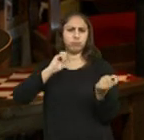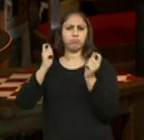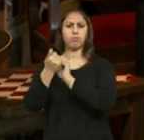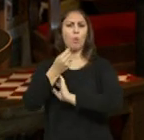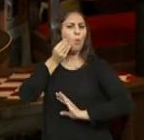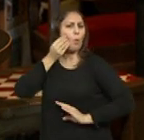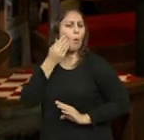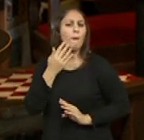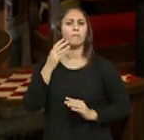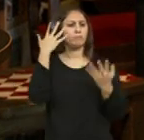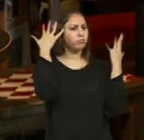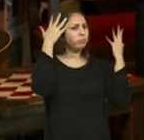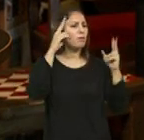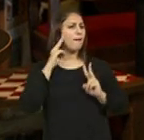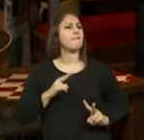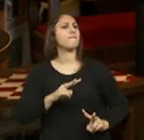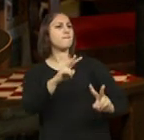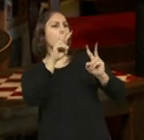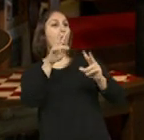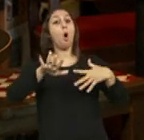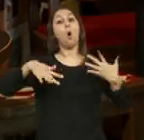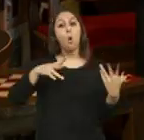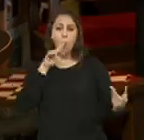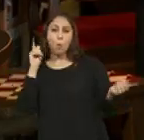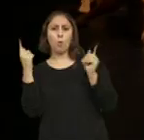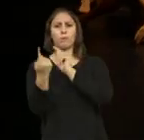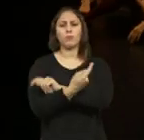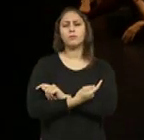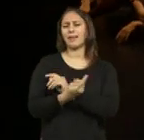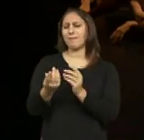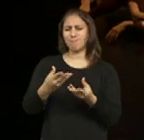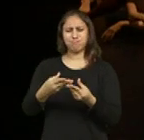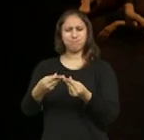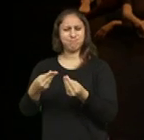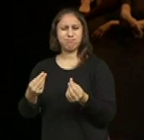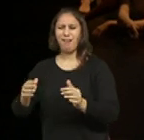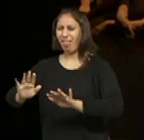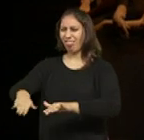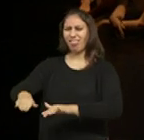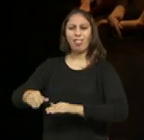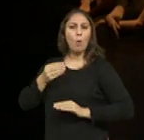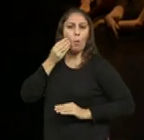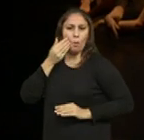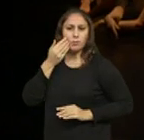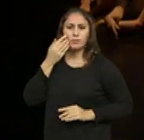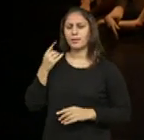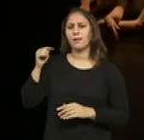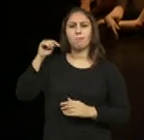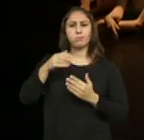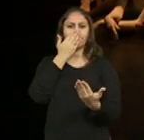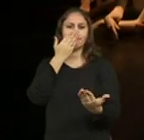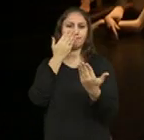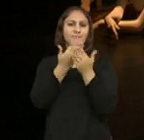mostrado, valorizado, ou ao contrário, fragmentado. E surgiu rapidamente esse